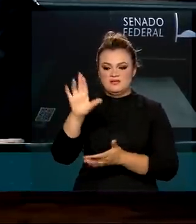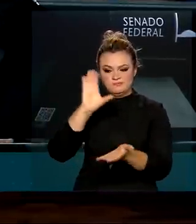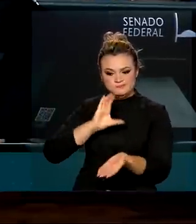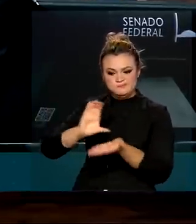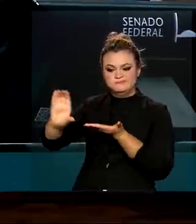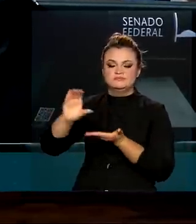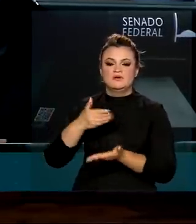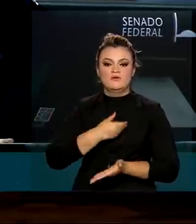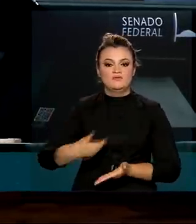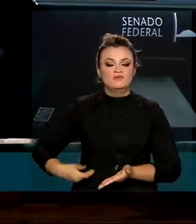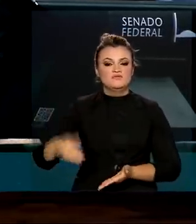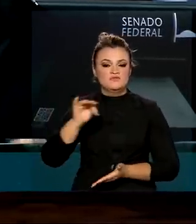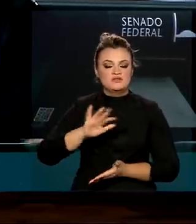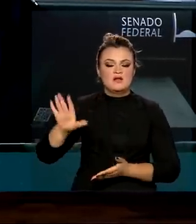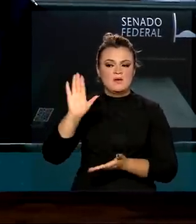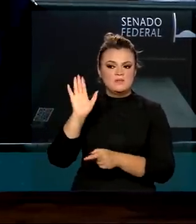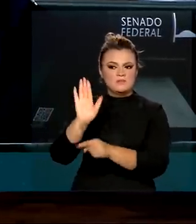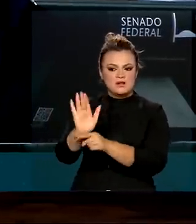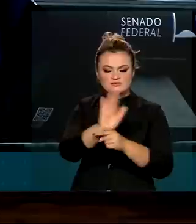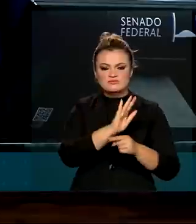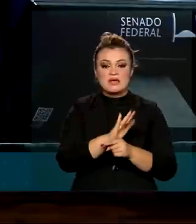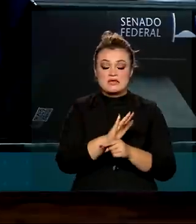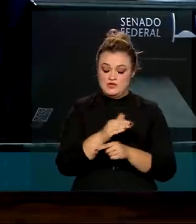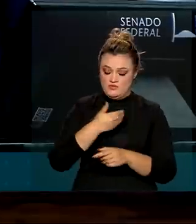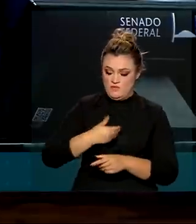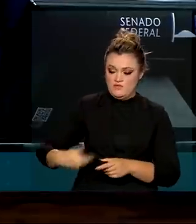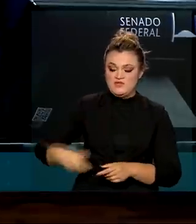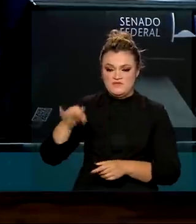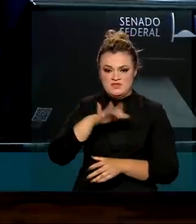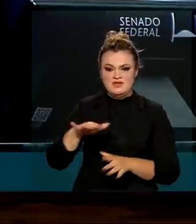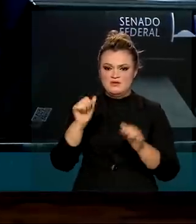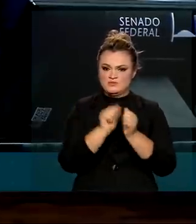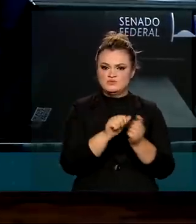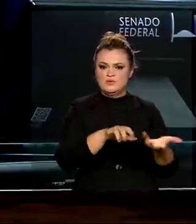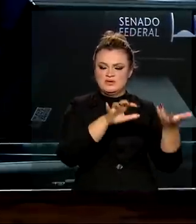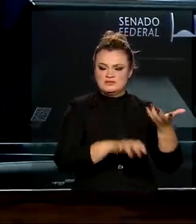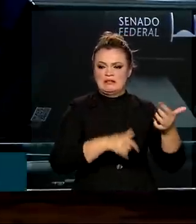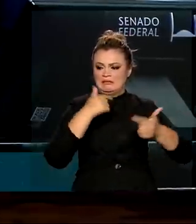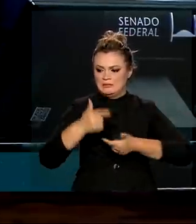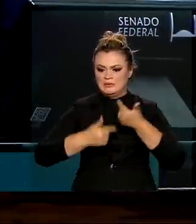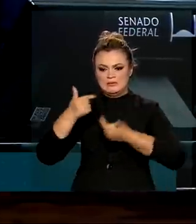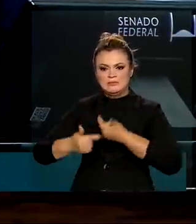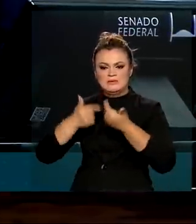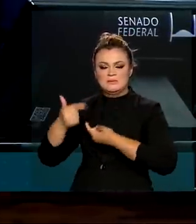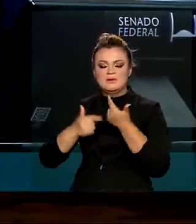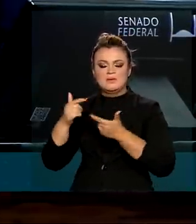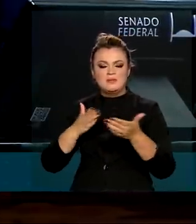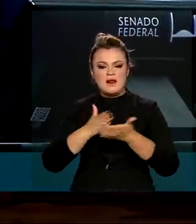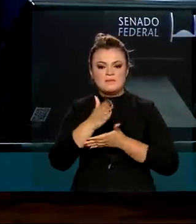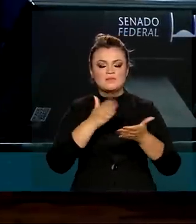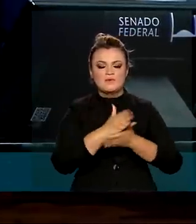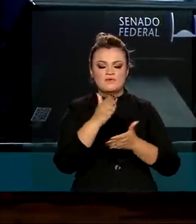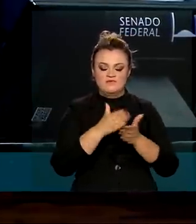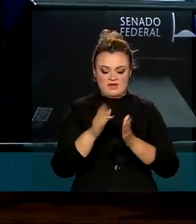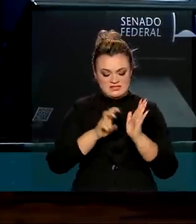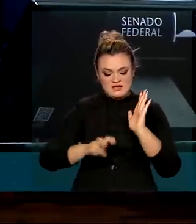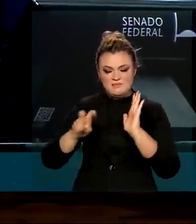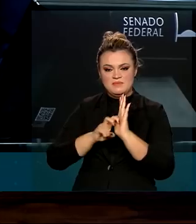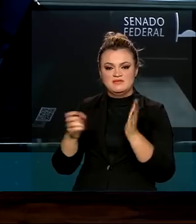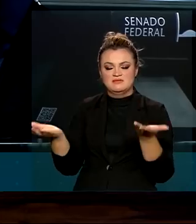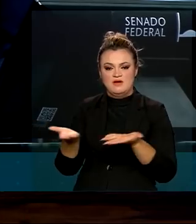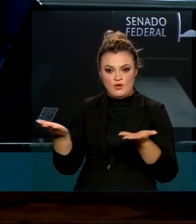pelo governo federal, que atuou ininterruptamente junto ao Congresso Nacional para viabilizar a aprovação da presente emenda,